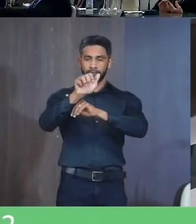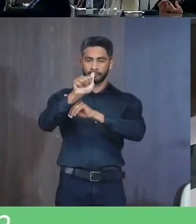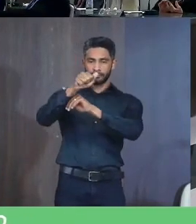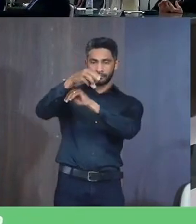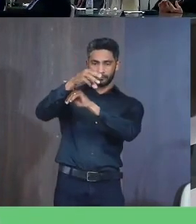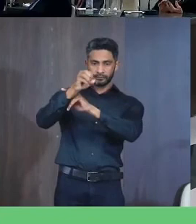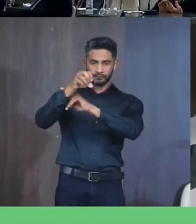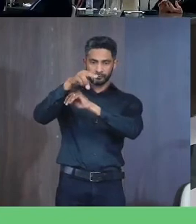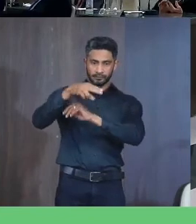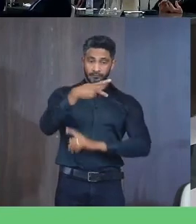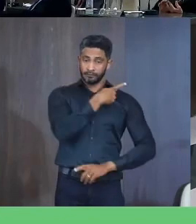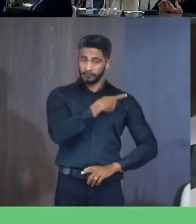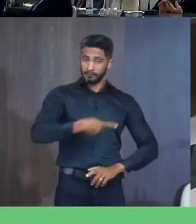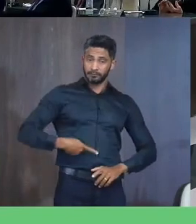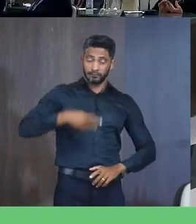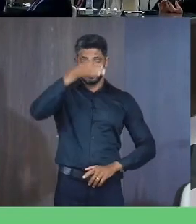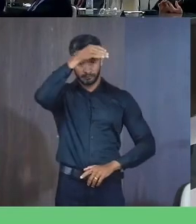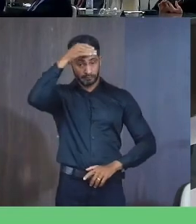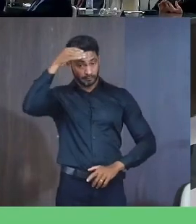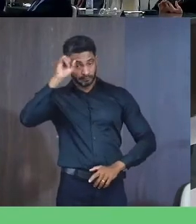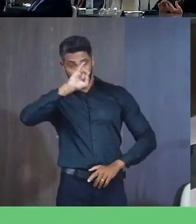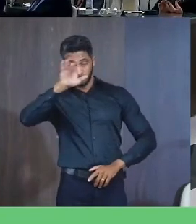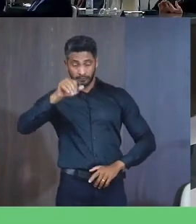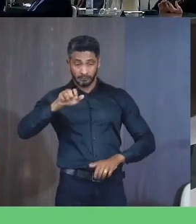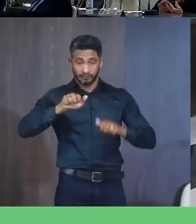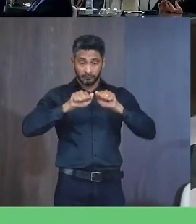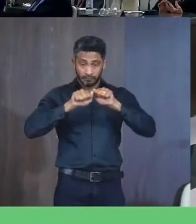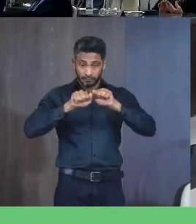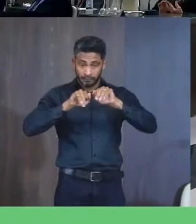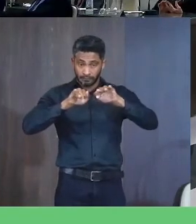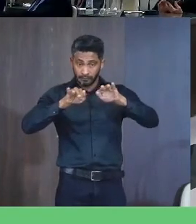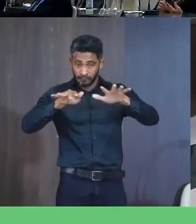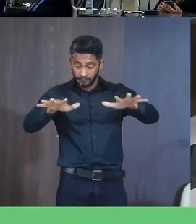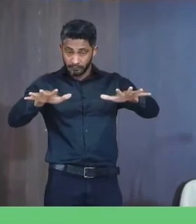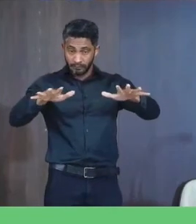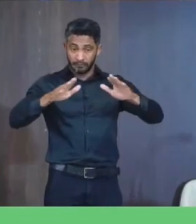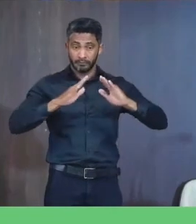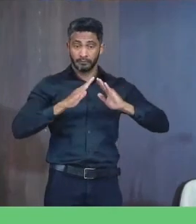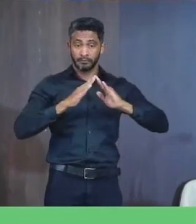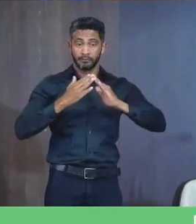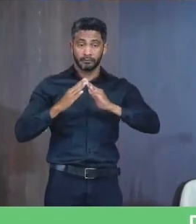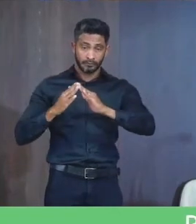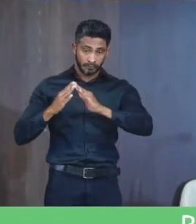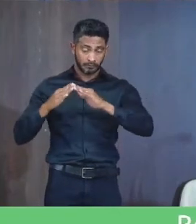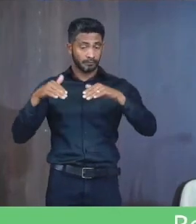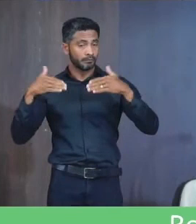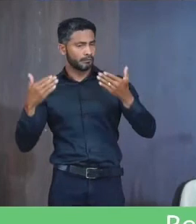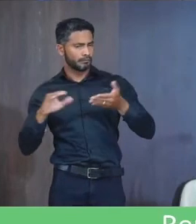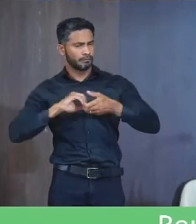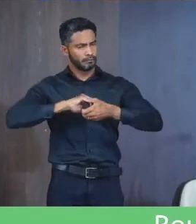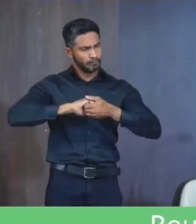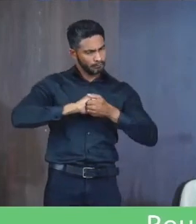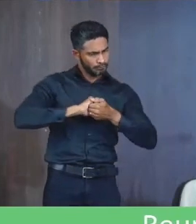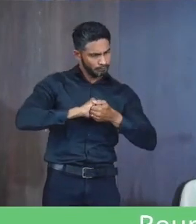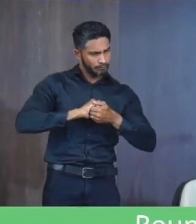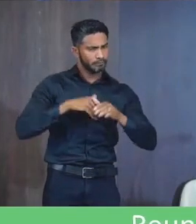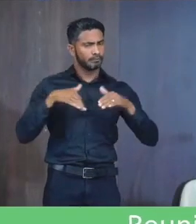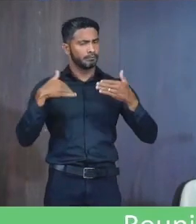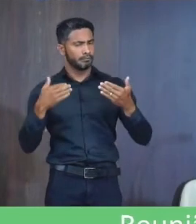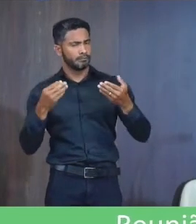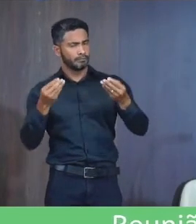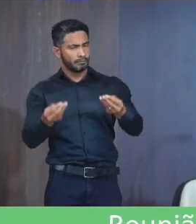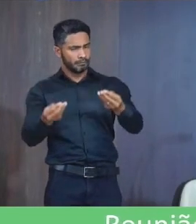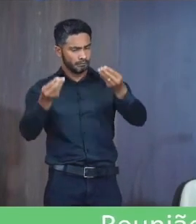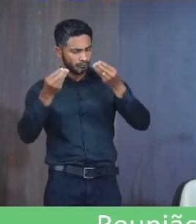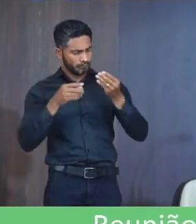Araújo Presidente da Câmara Municipal de Janaúba Assunto, distribuição domiciliária Senhor presidente Cumprimentando cordialmente Repórter